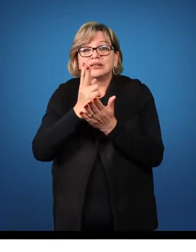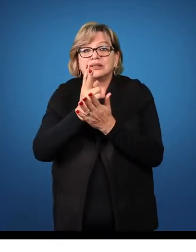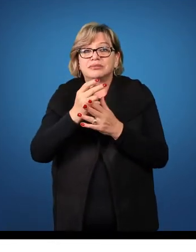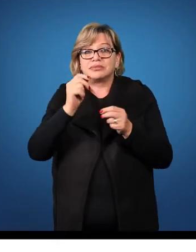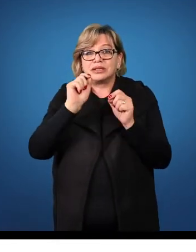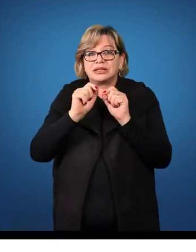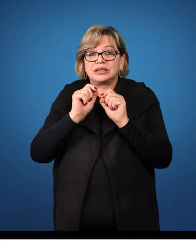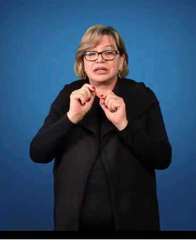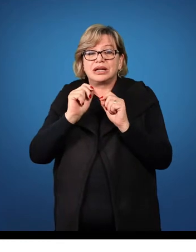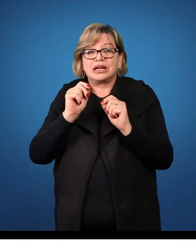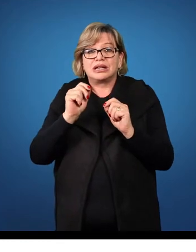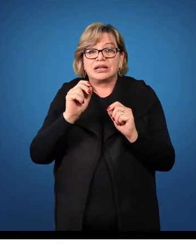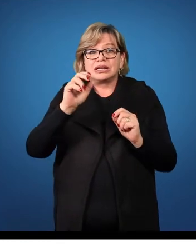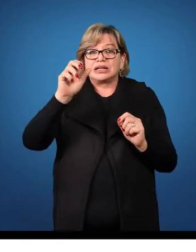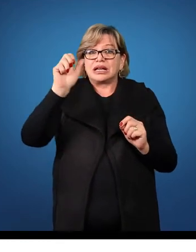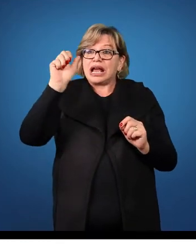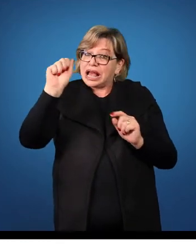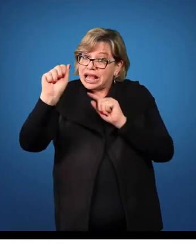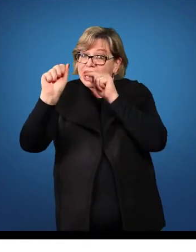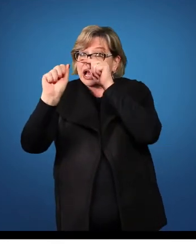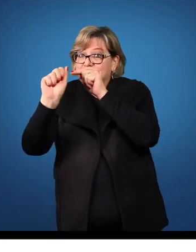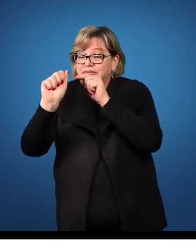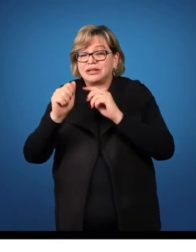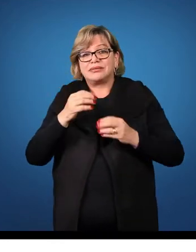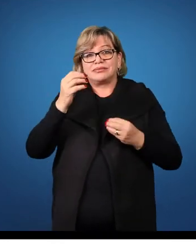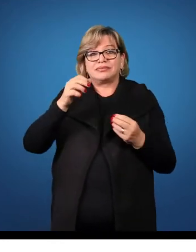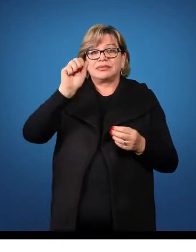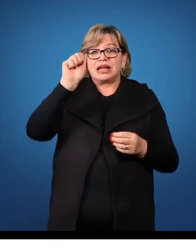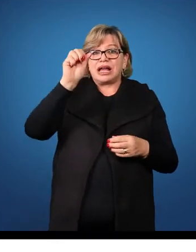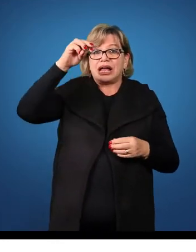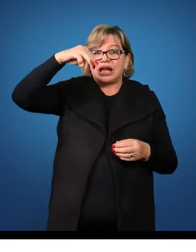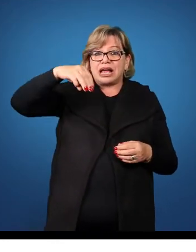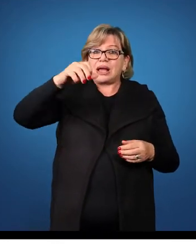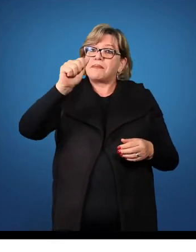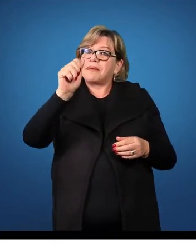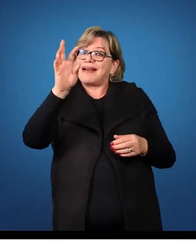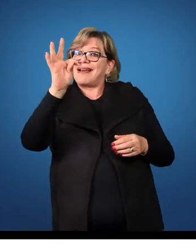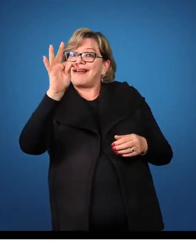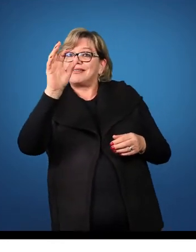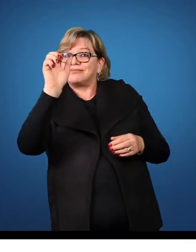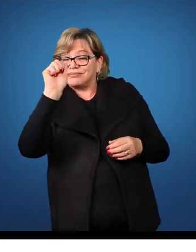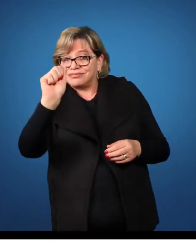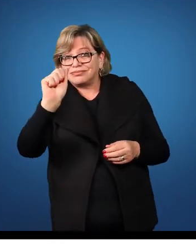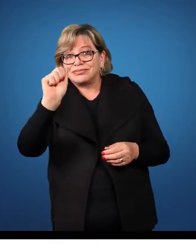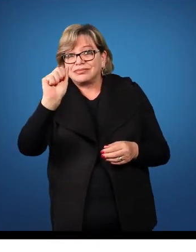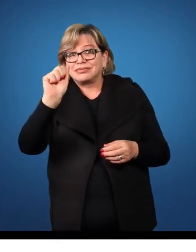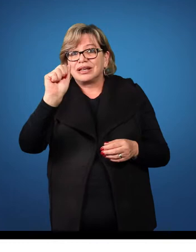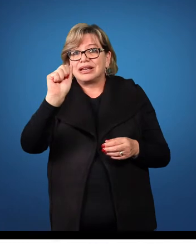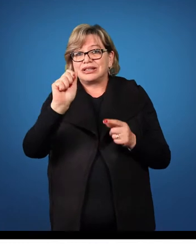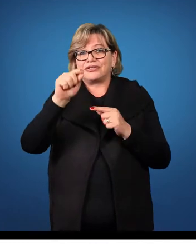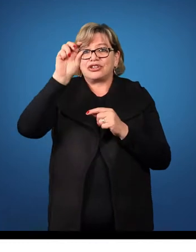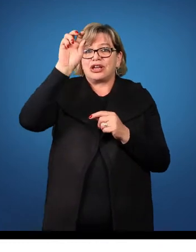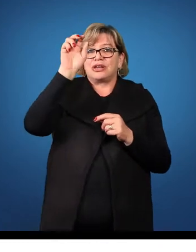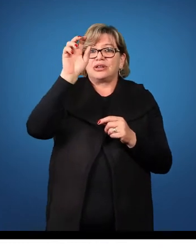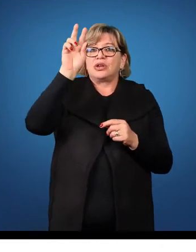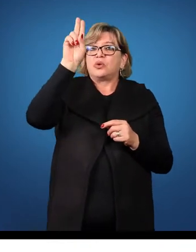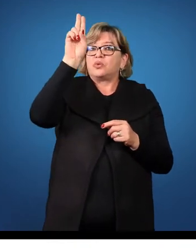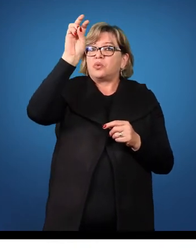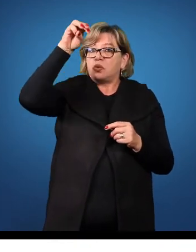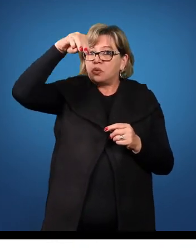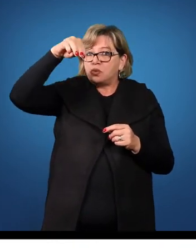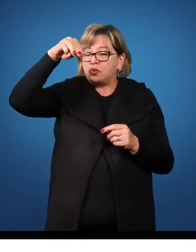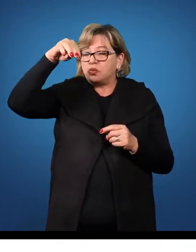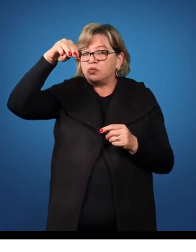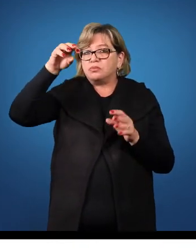termina em a. Então, as três formas, amata. Olha, amato, neutro,